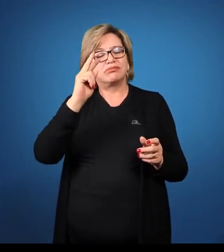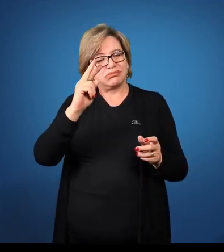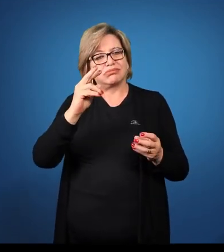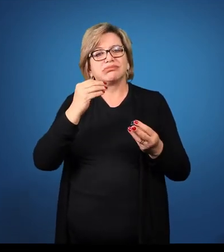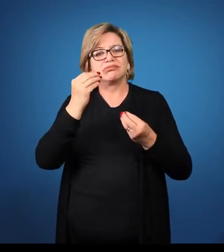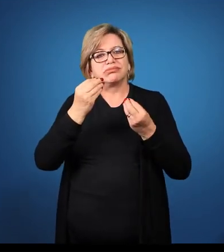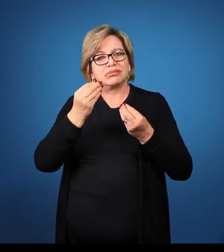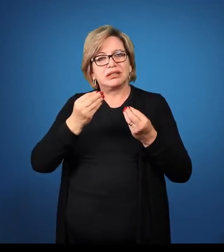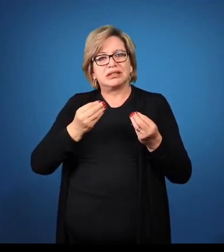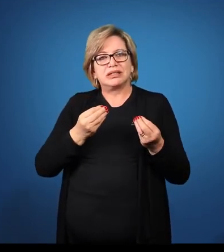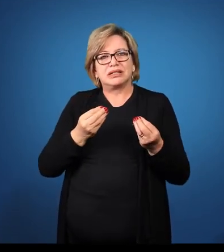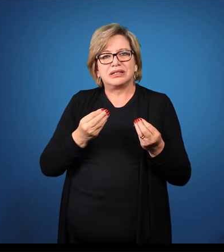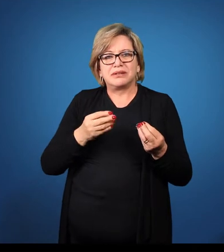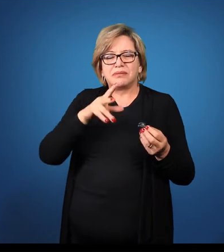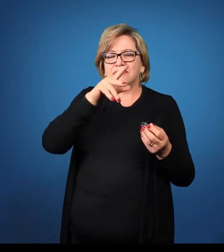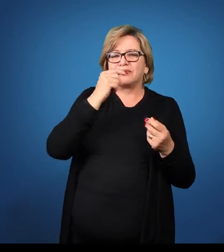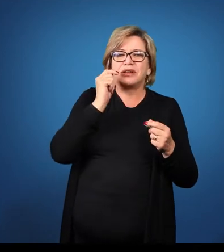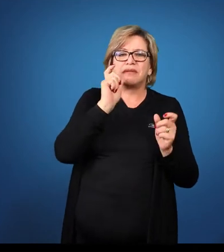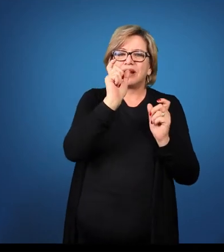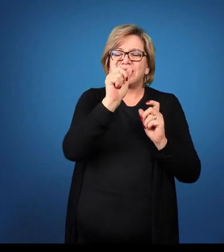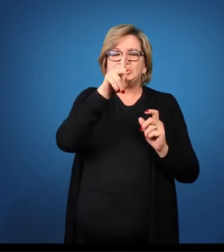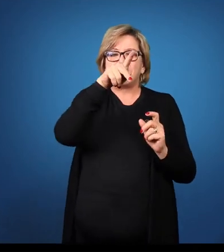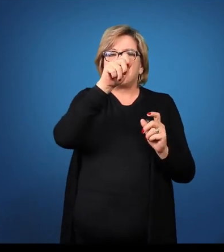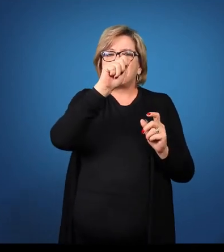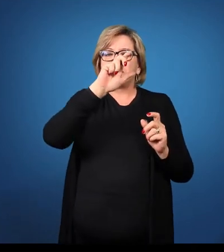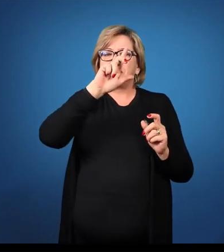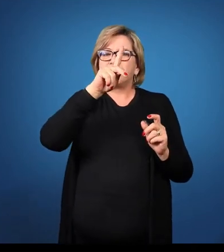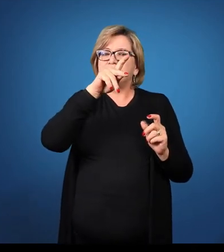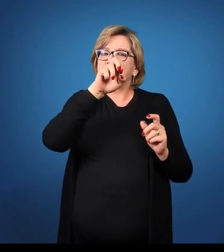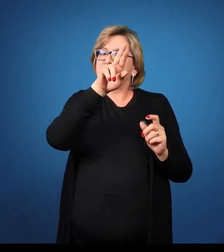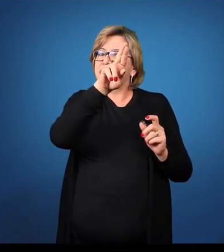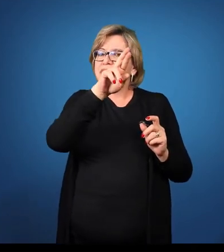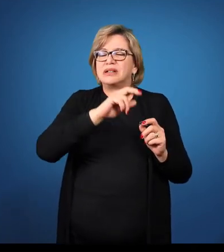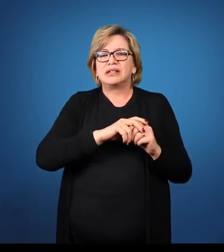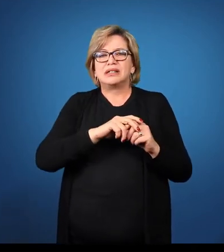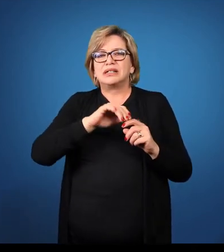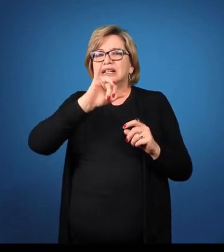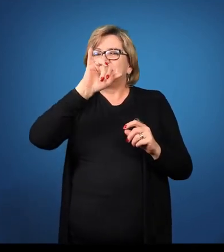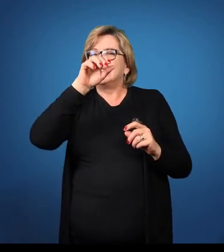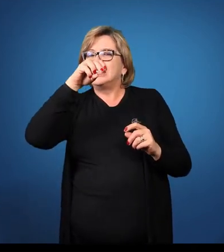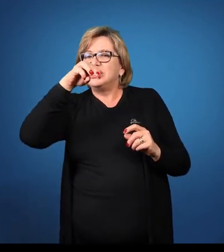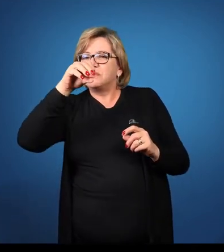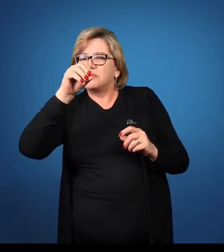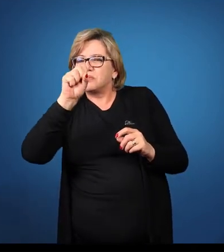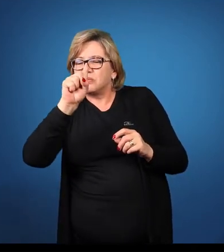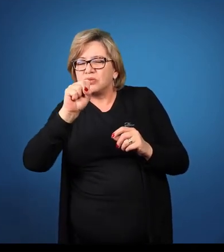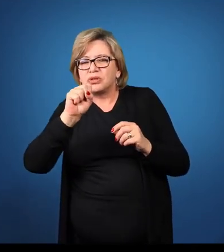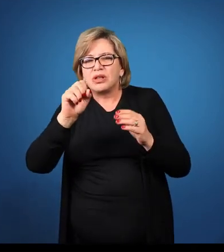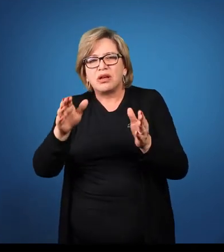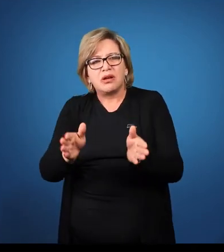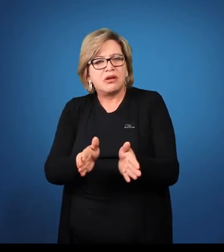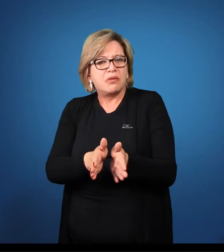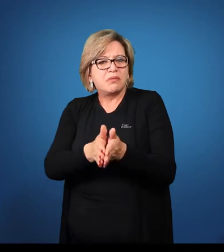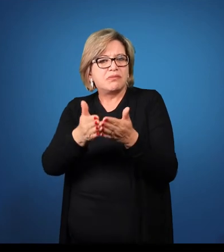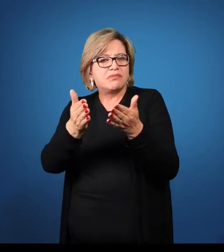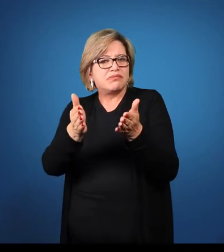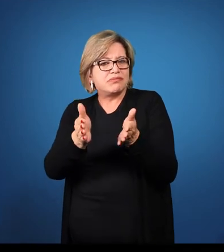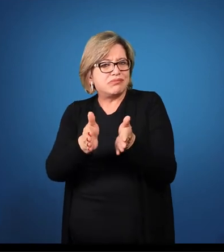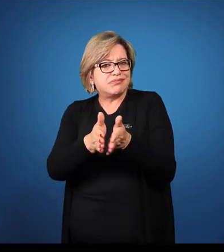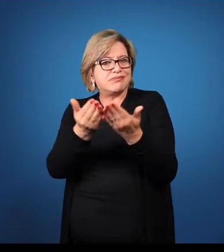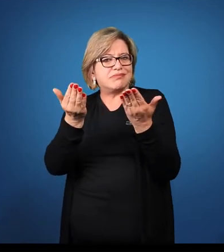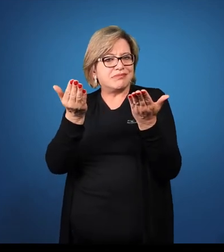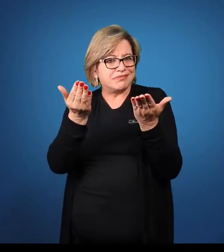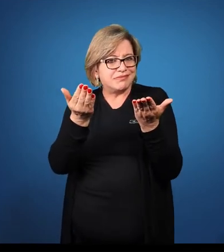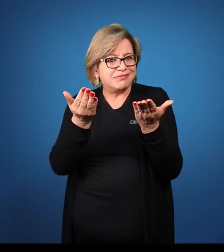palper, pobre, palperis no